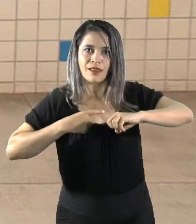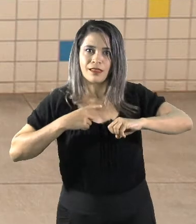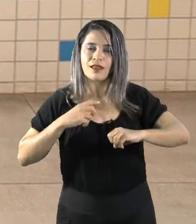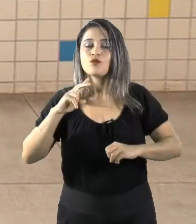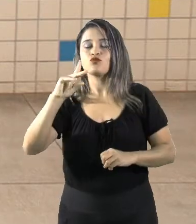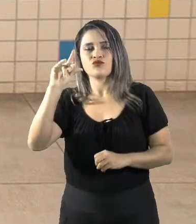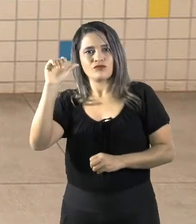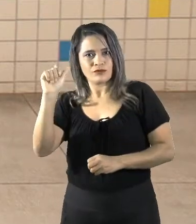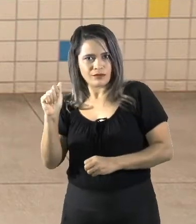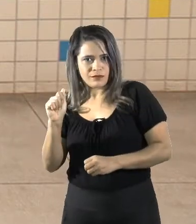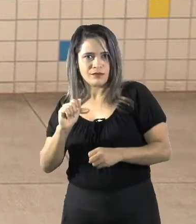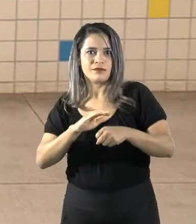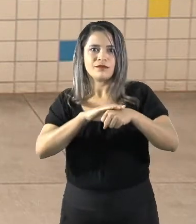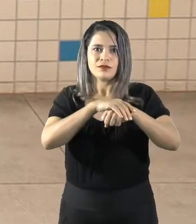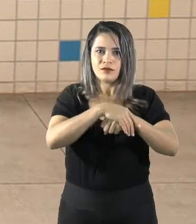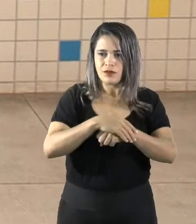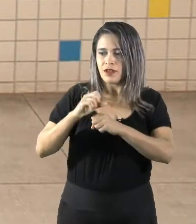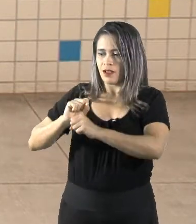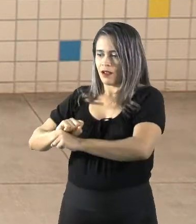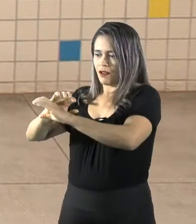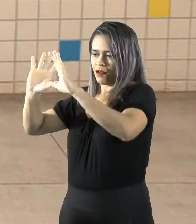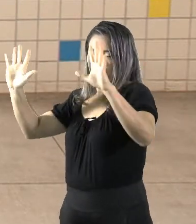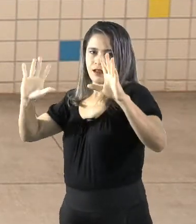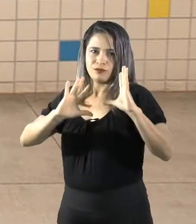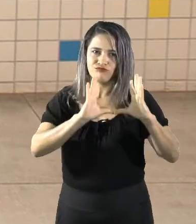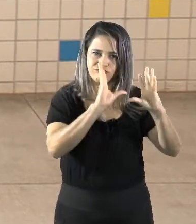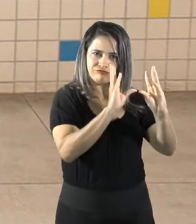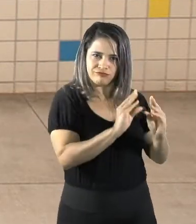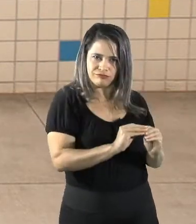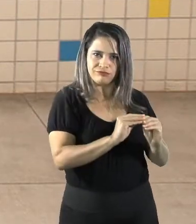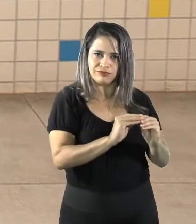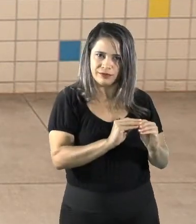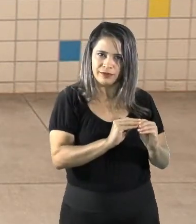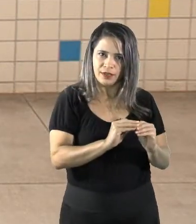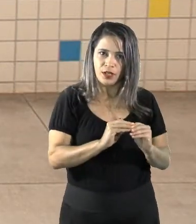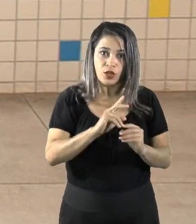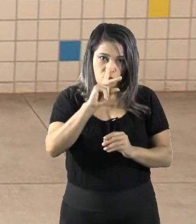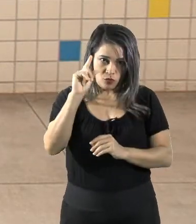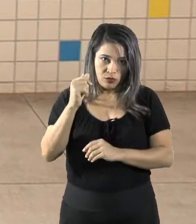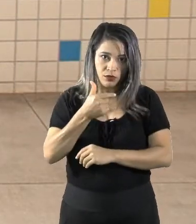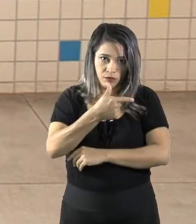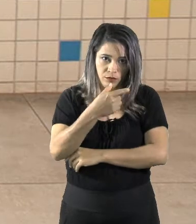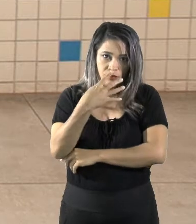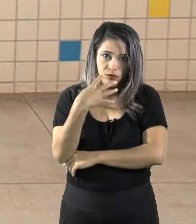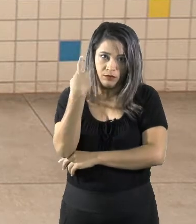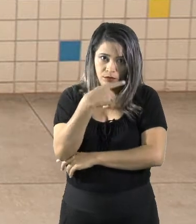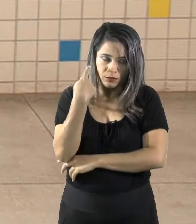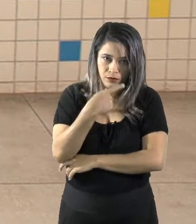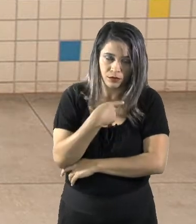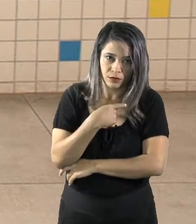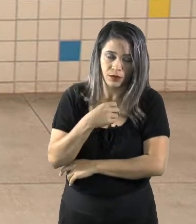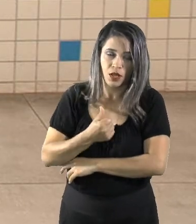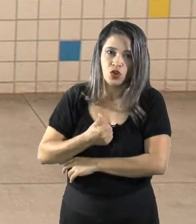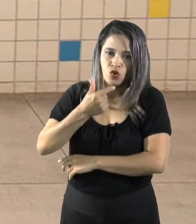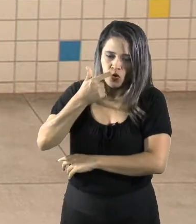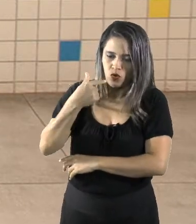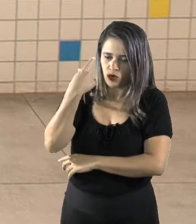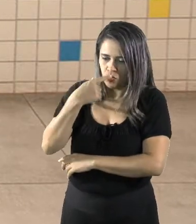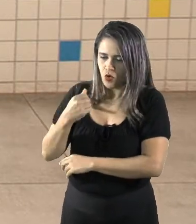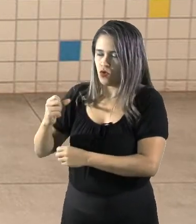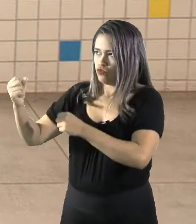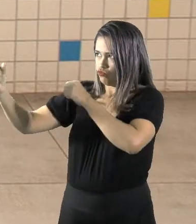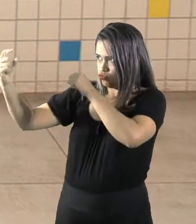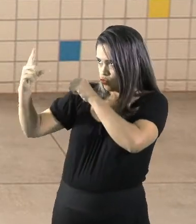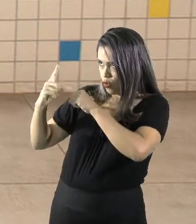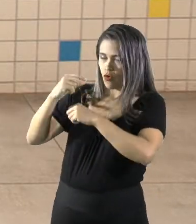clara e fase escura, né? Nosso dia, ele nos gira em torno de 24 horas. Nós não temos 12 horas de Sol e 12